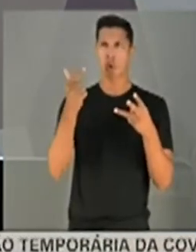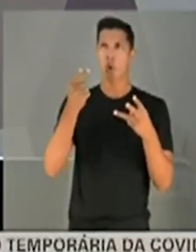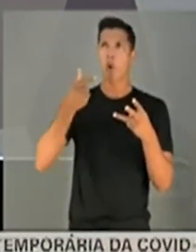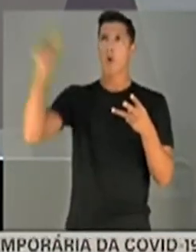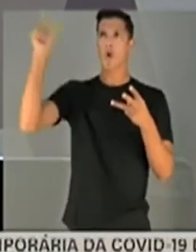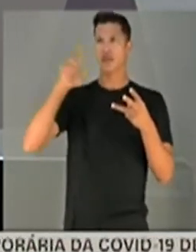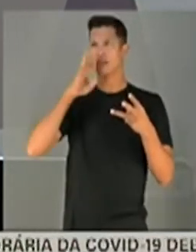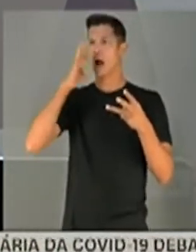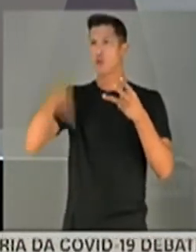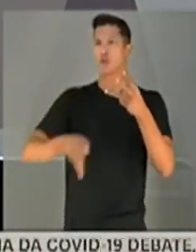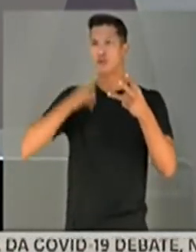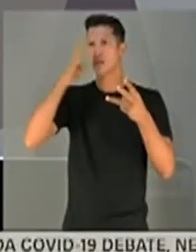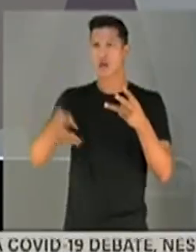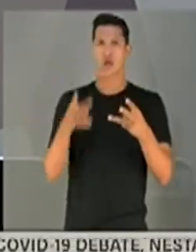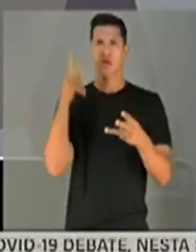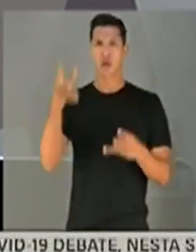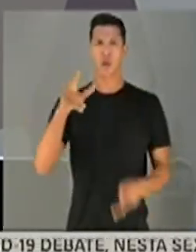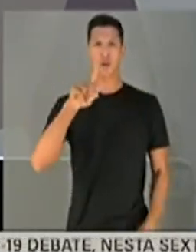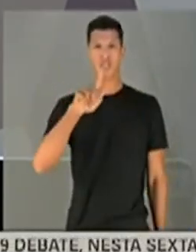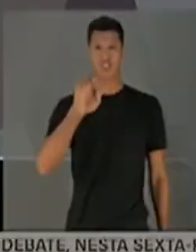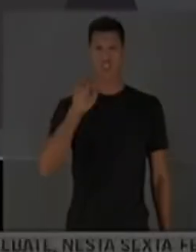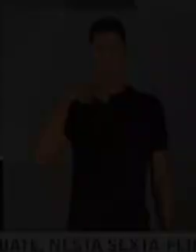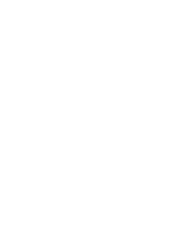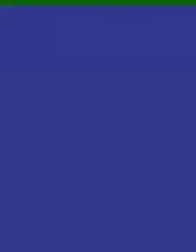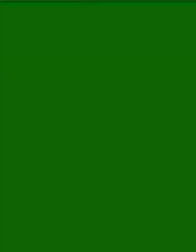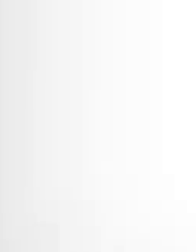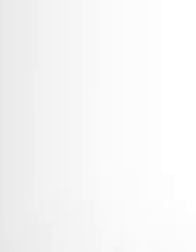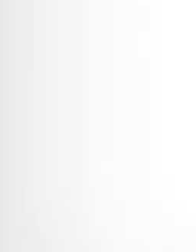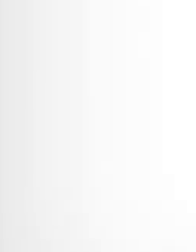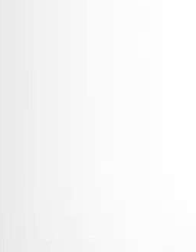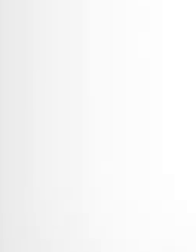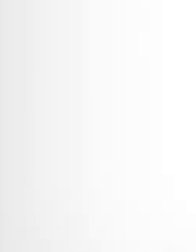outras acusações como genocida. Nunca falei isso.